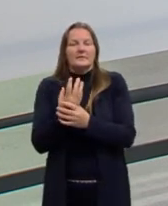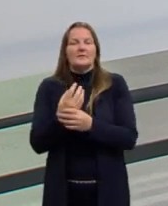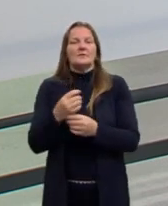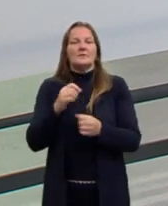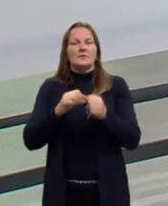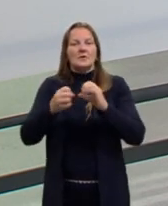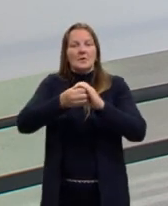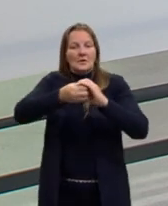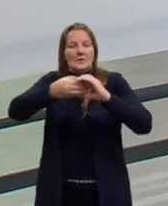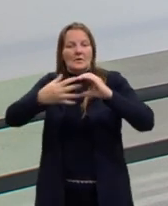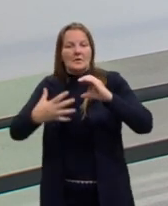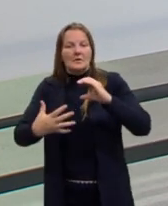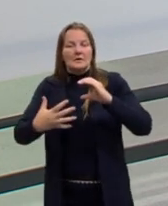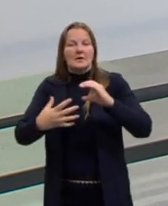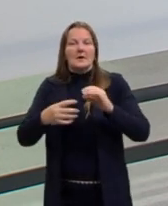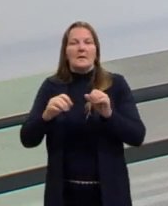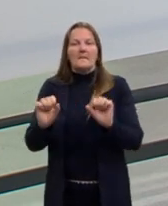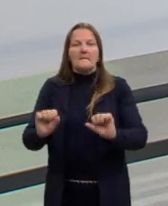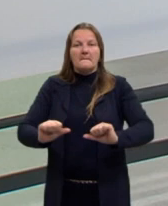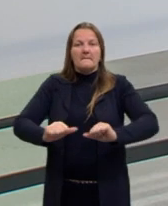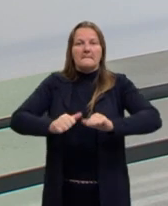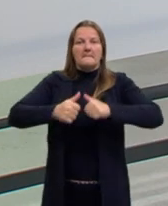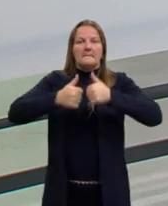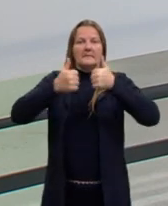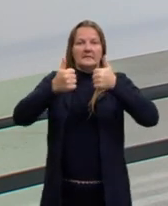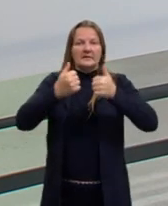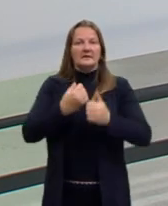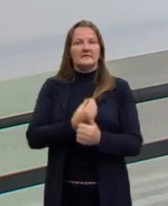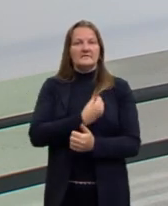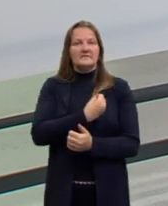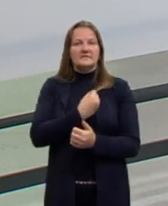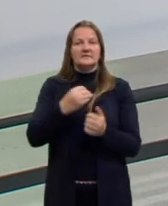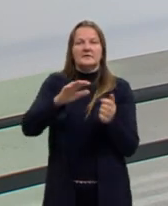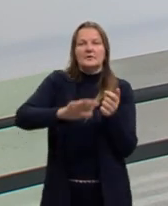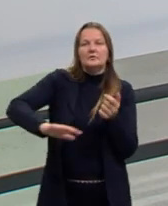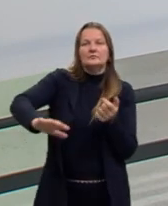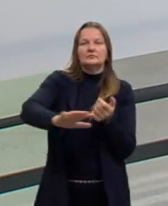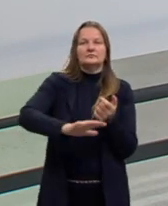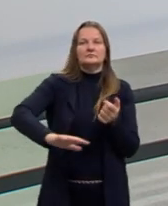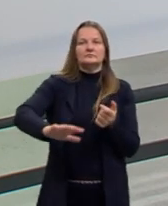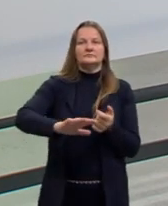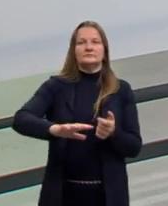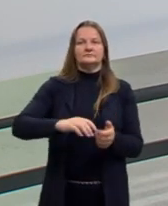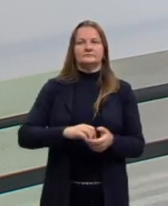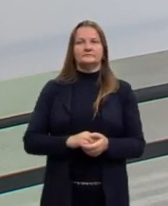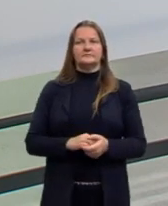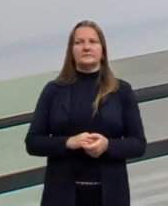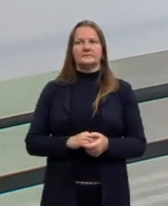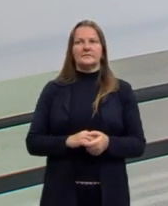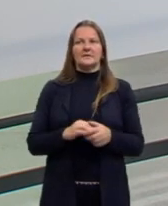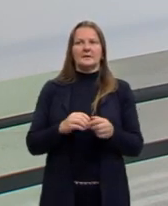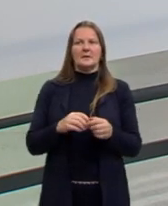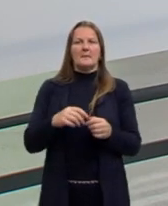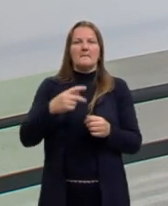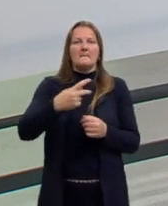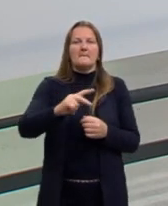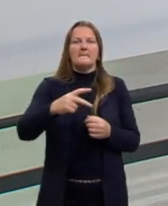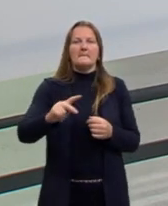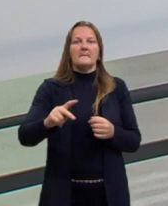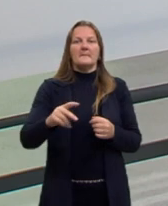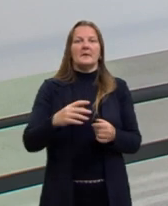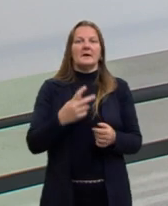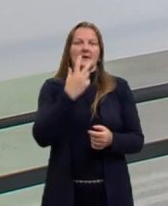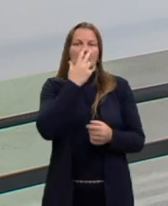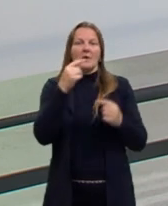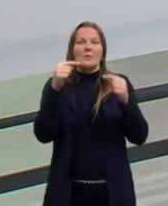característica para melhorar a sua sobrevivência naquele ambiente. Não. Não é nada para, para, para, com